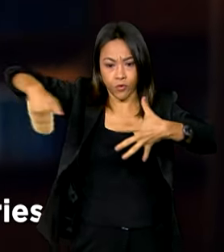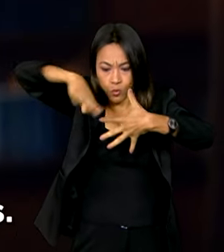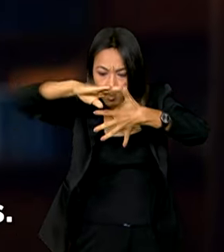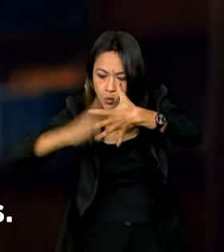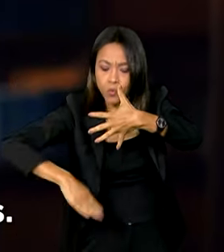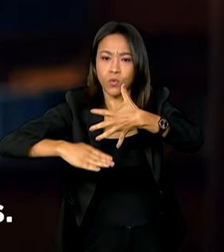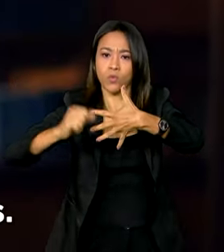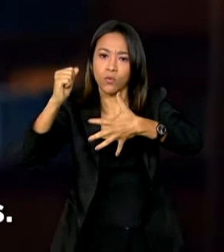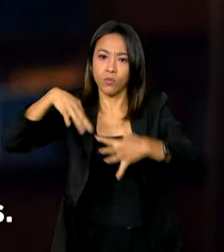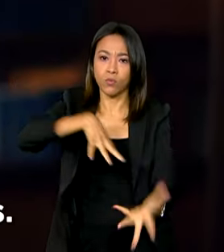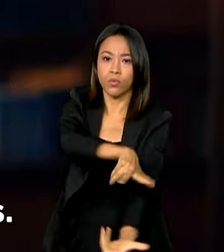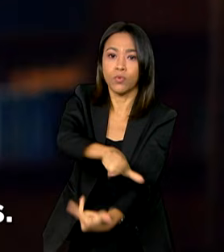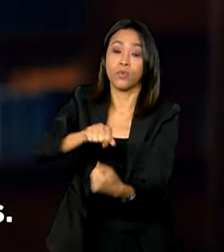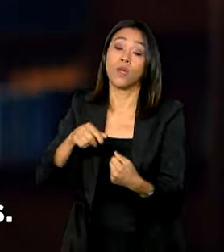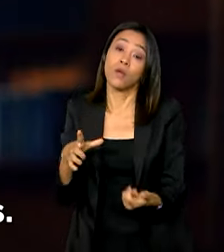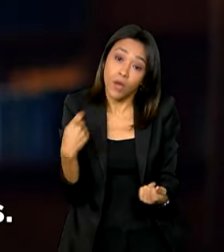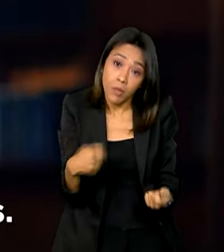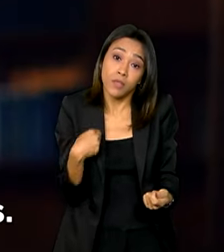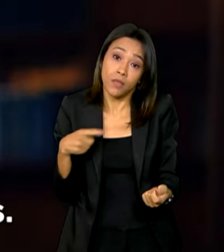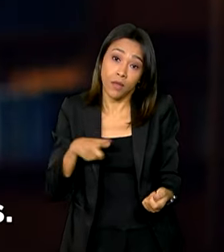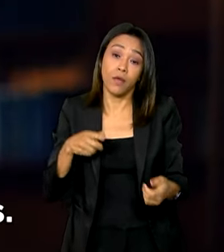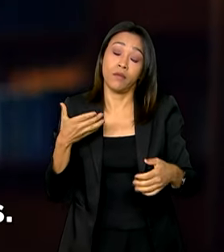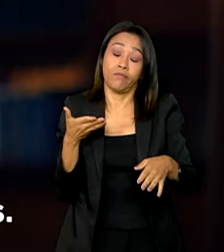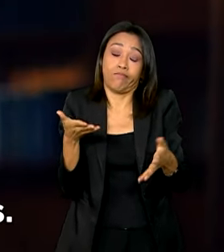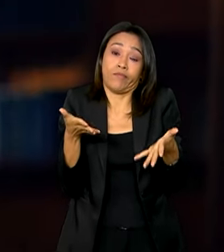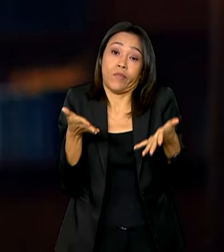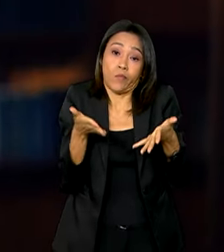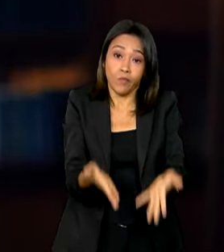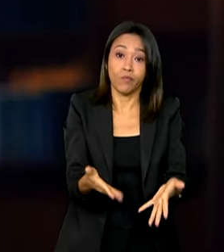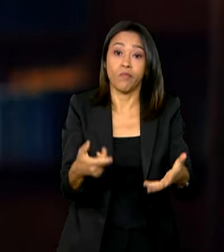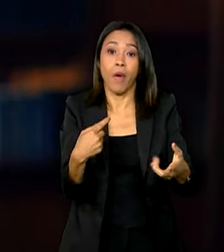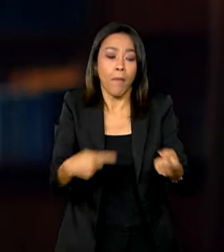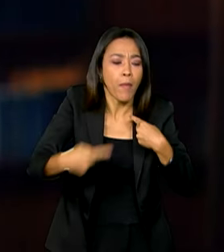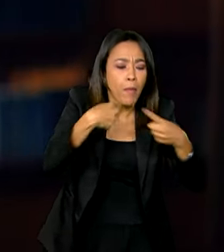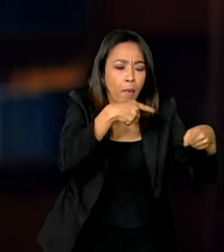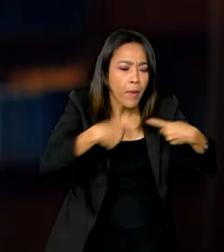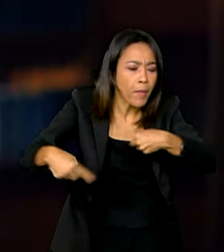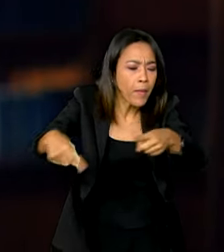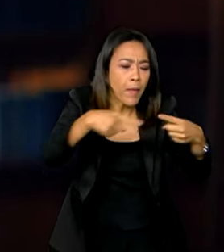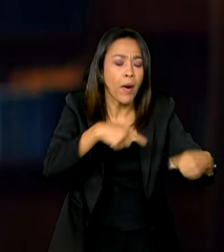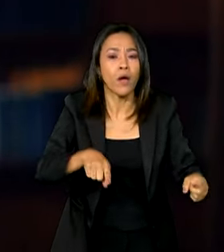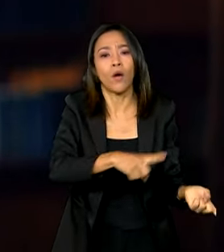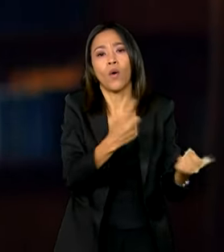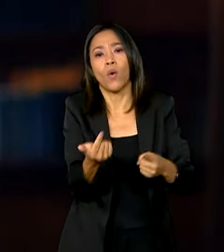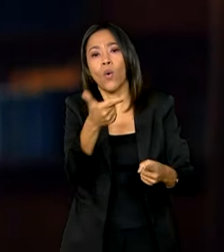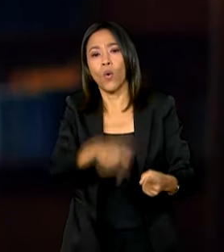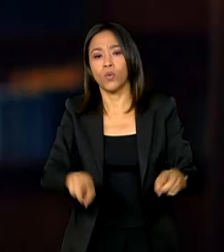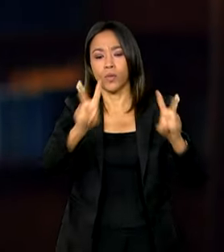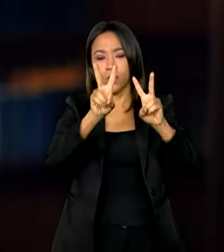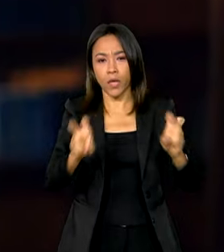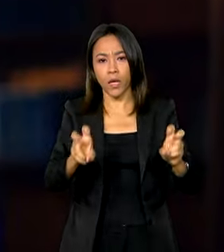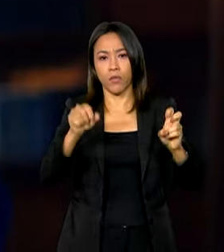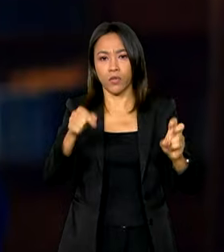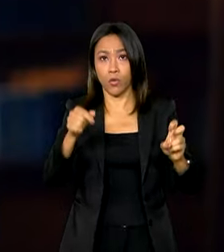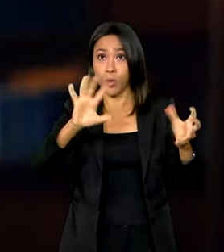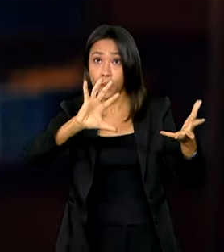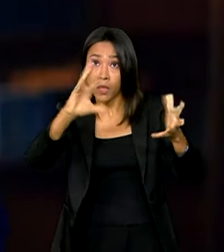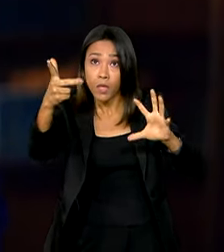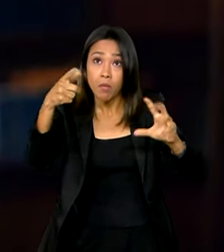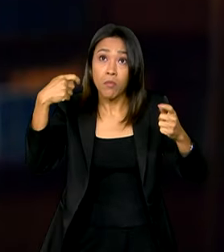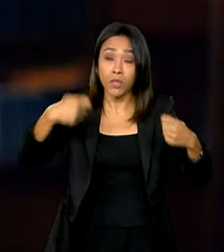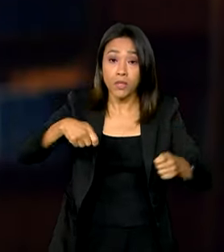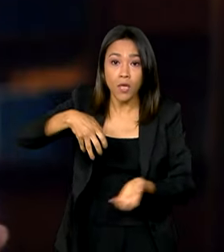desenvolvimento tiverem maior espaço nesses organismos. O enfrentamento da mudança do clima demanda órgãos